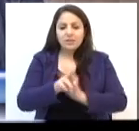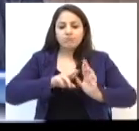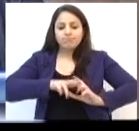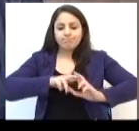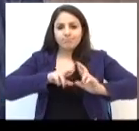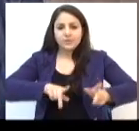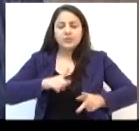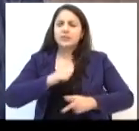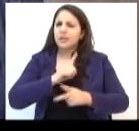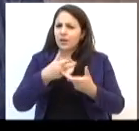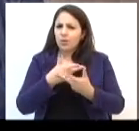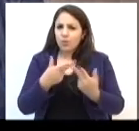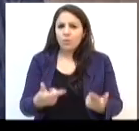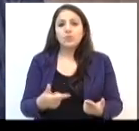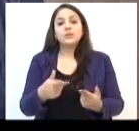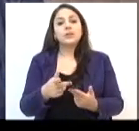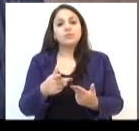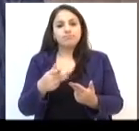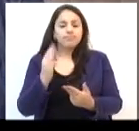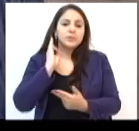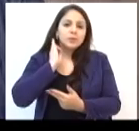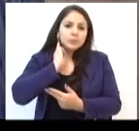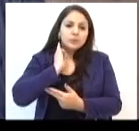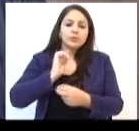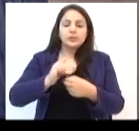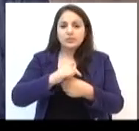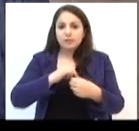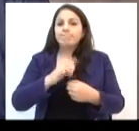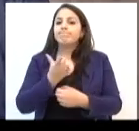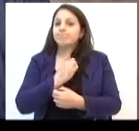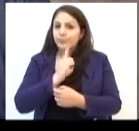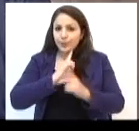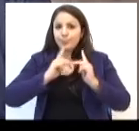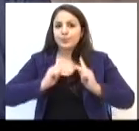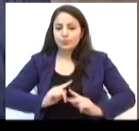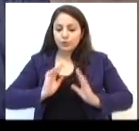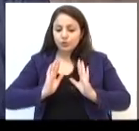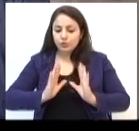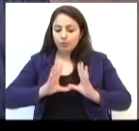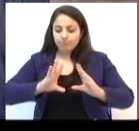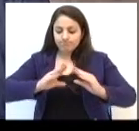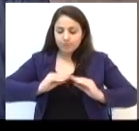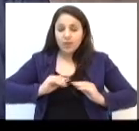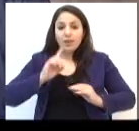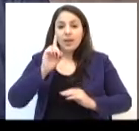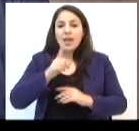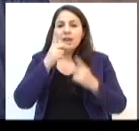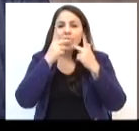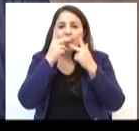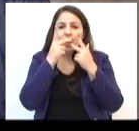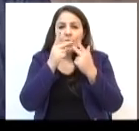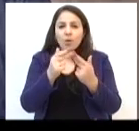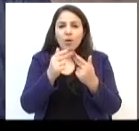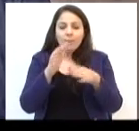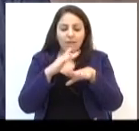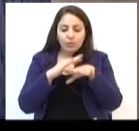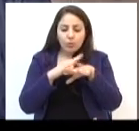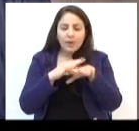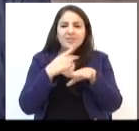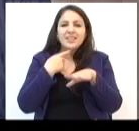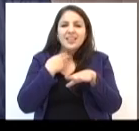nós temos casos esporádicos de meningite na cidade. A meningite é uma inflamação